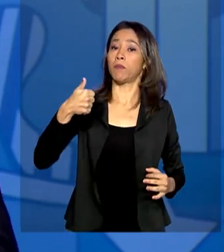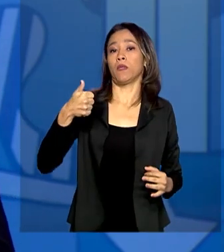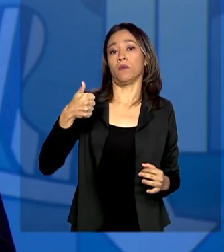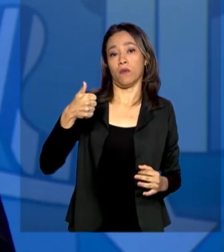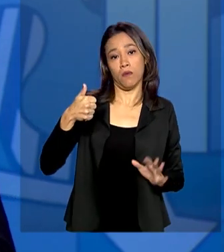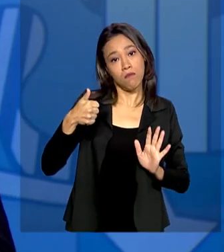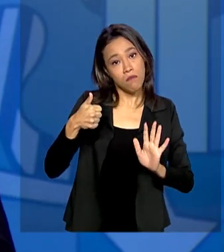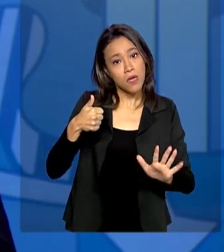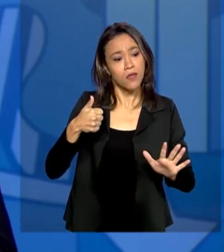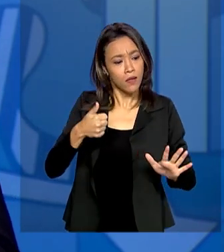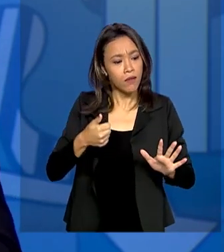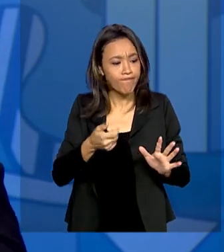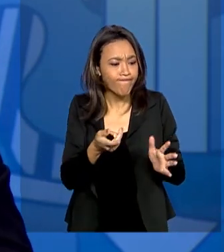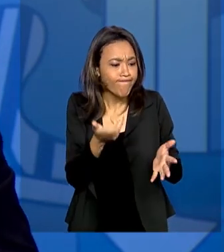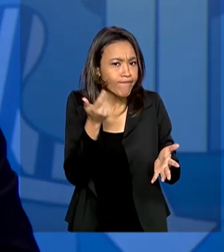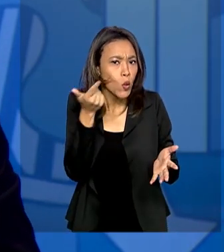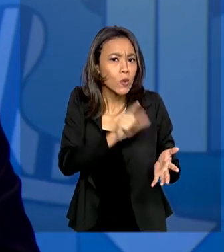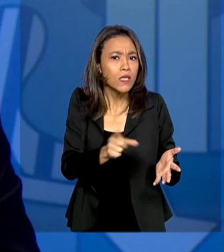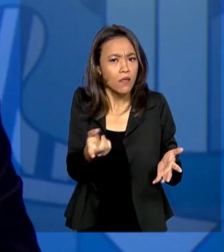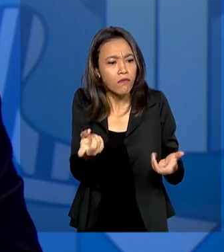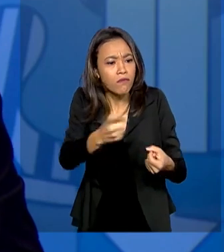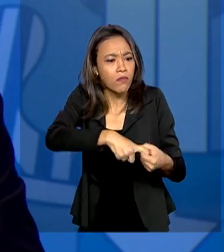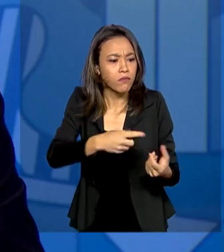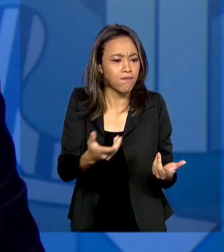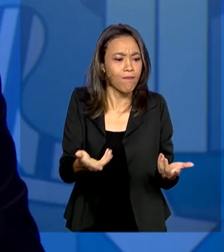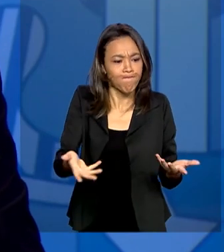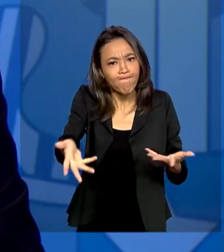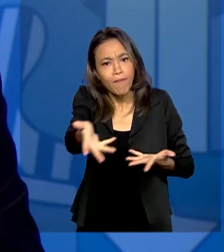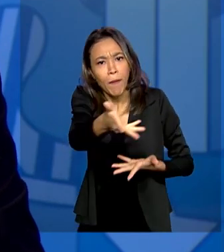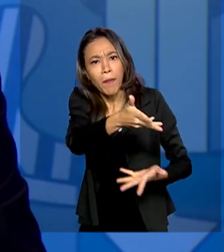condições de vida também sejam preservadas.